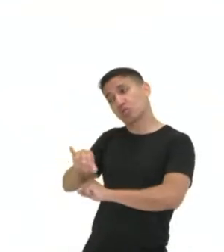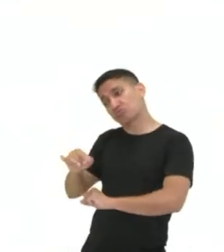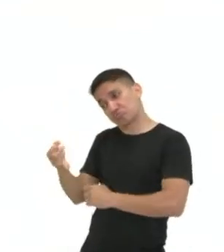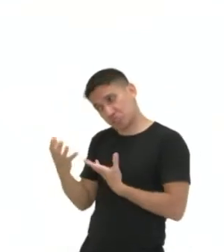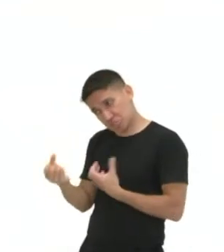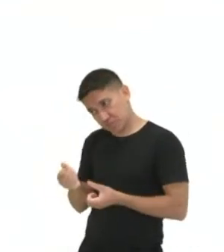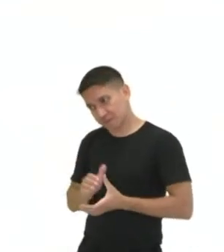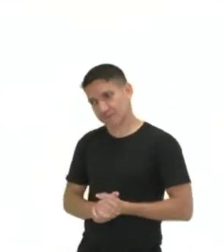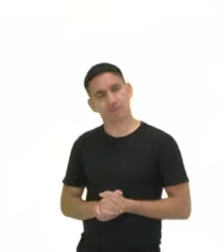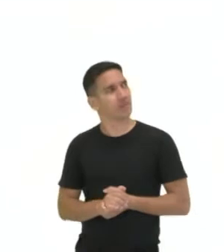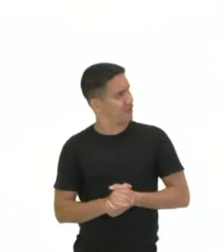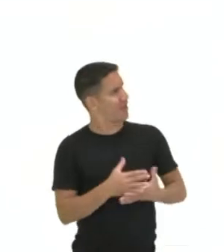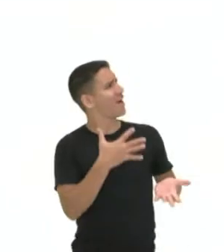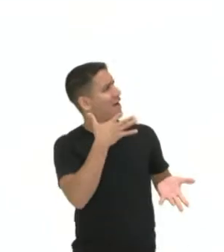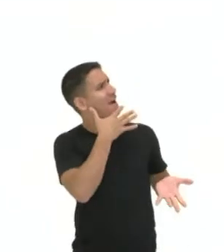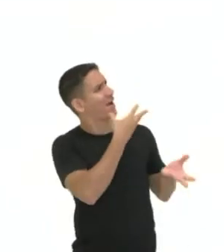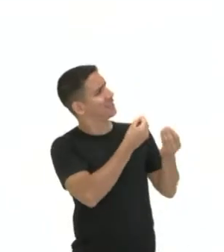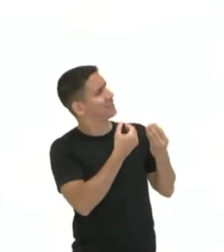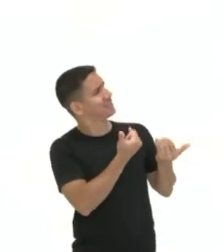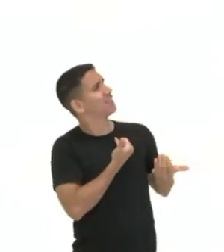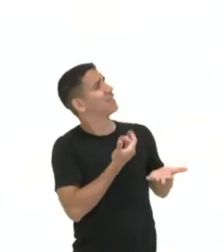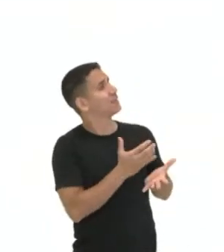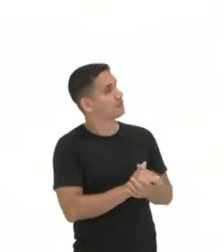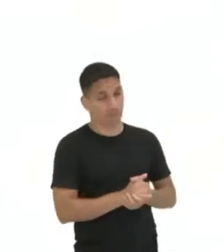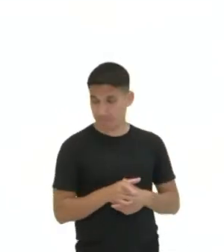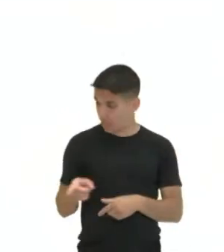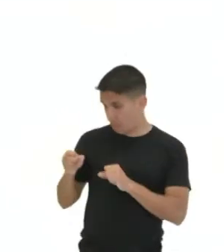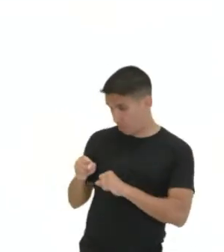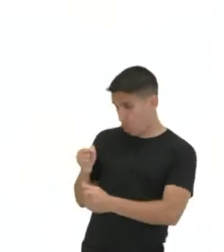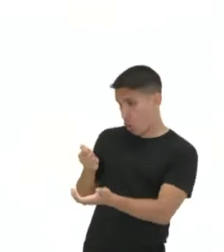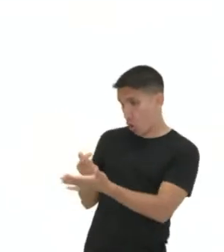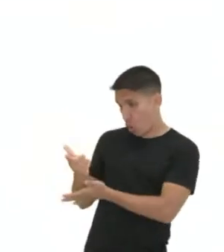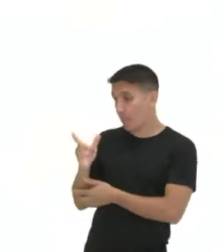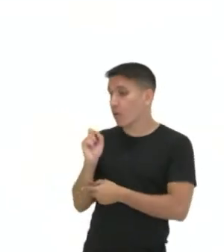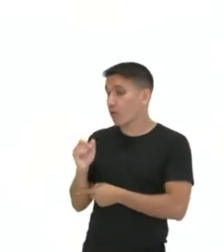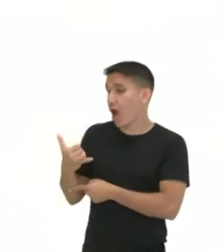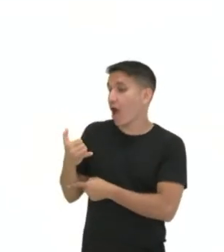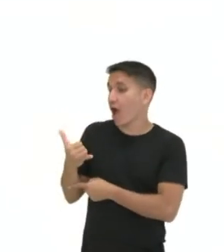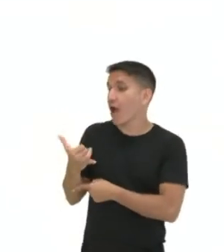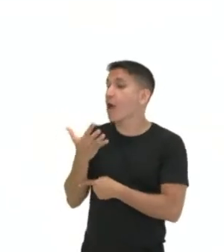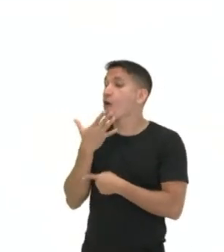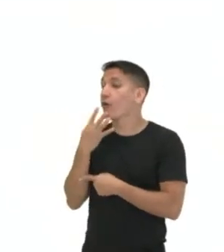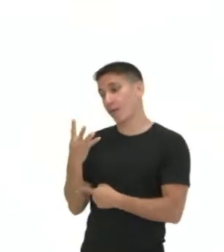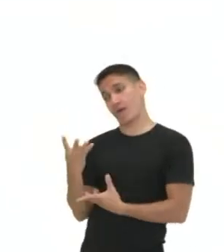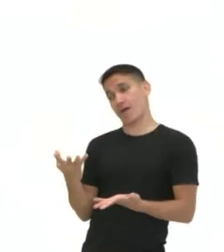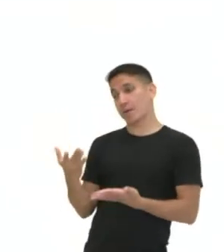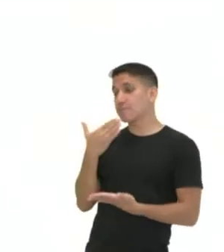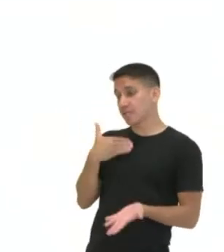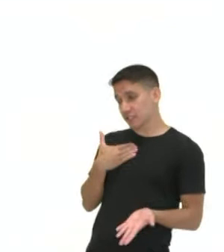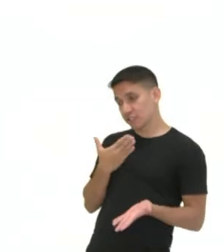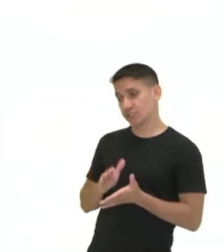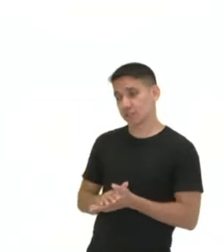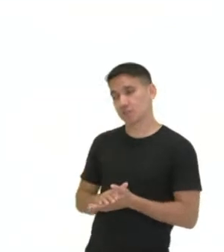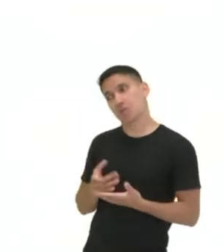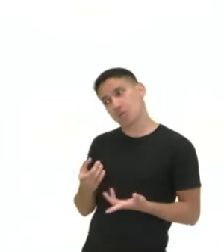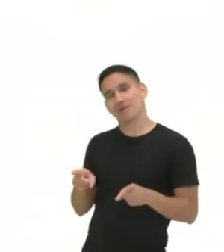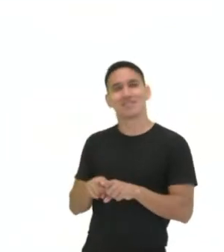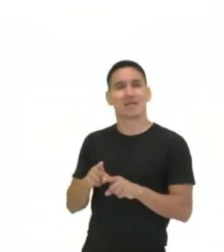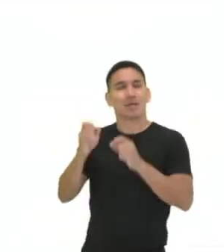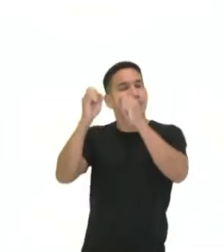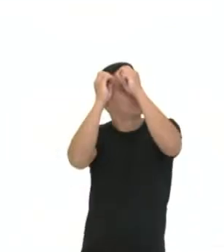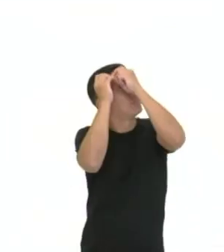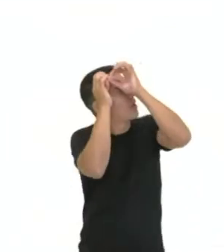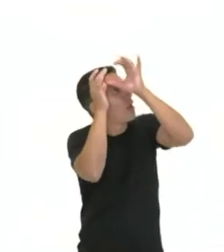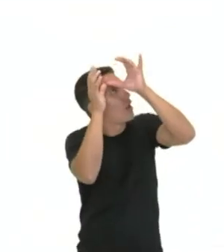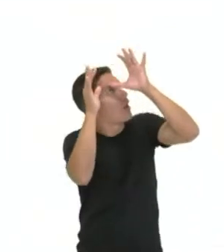dicas. Ela, claro pai, você pode comprar aquela caneta com quatro cores que me pediu. E aí a gente tem um balão de